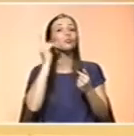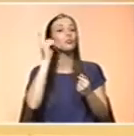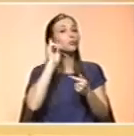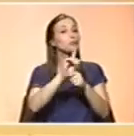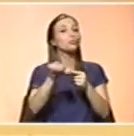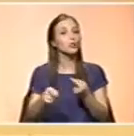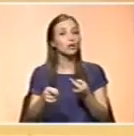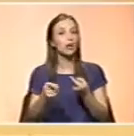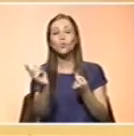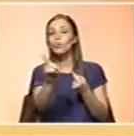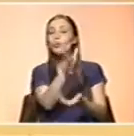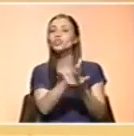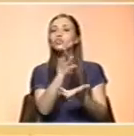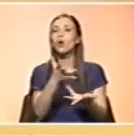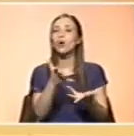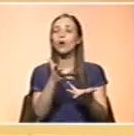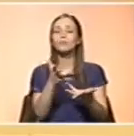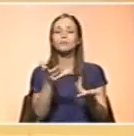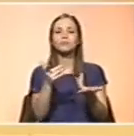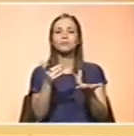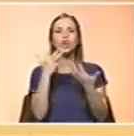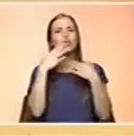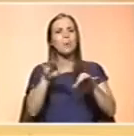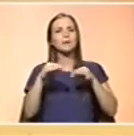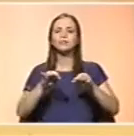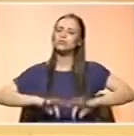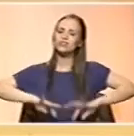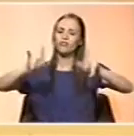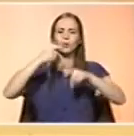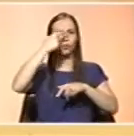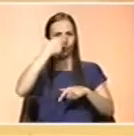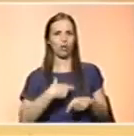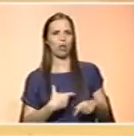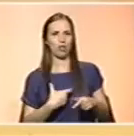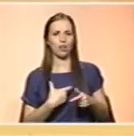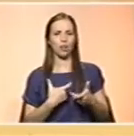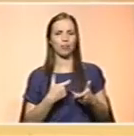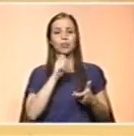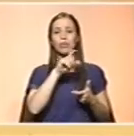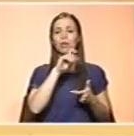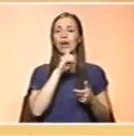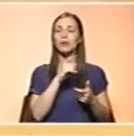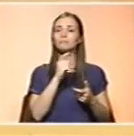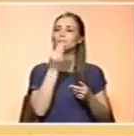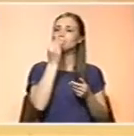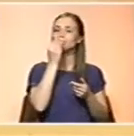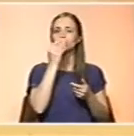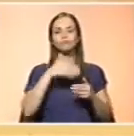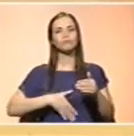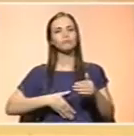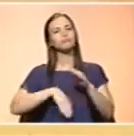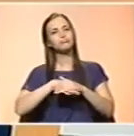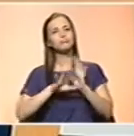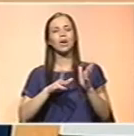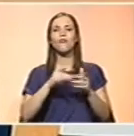processo mais fisiológico de maturação do centro que permite a alternância entre a saciedade e a fome,